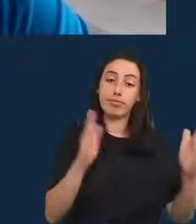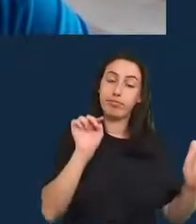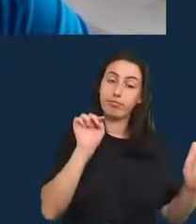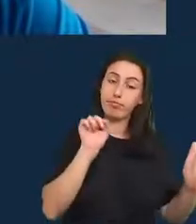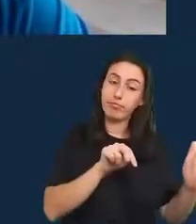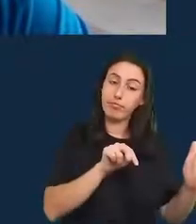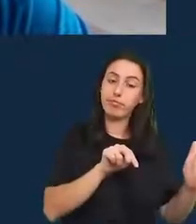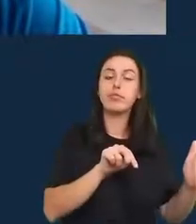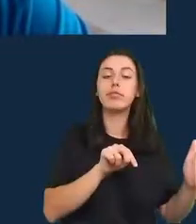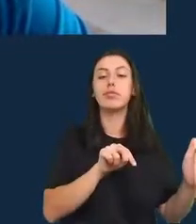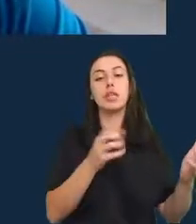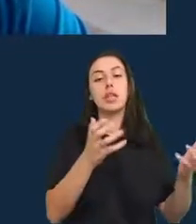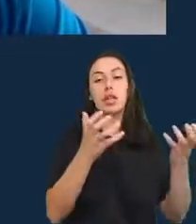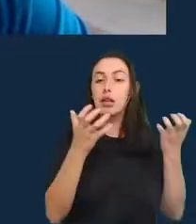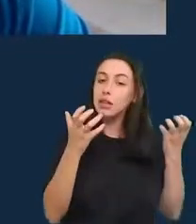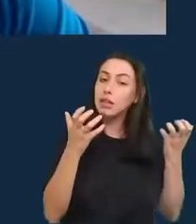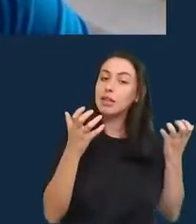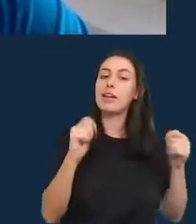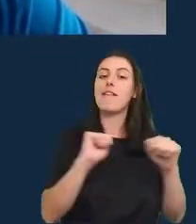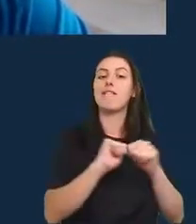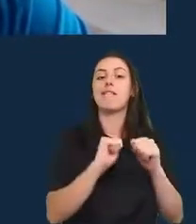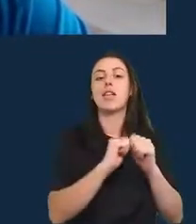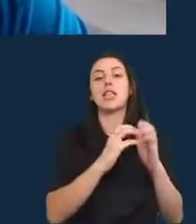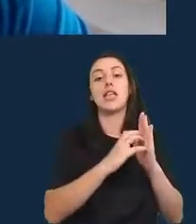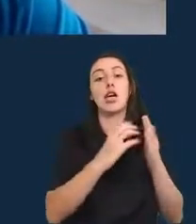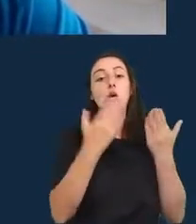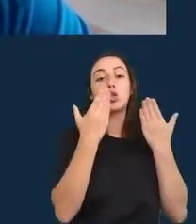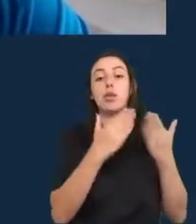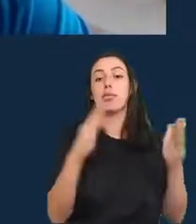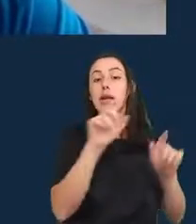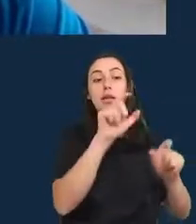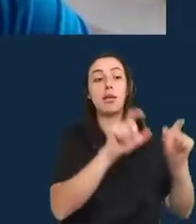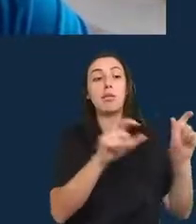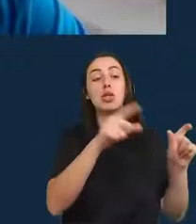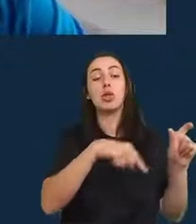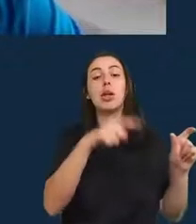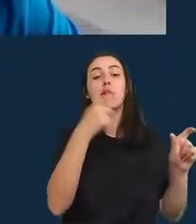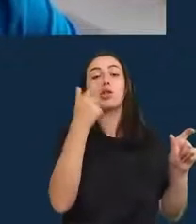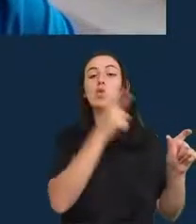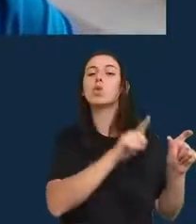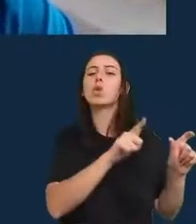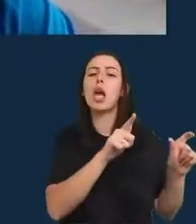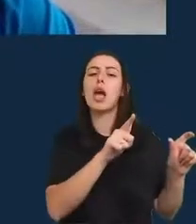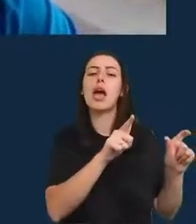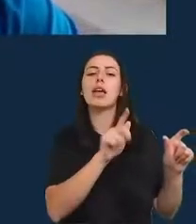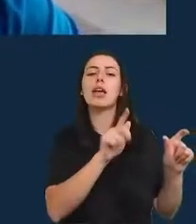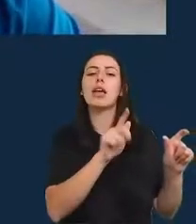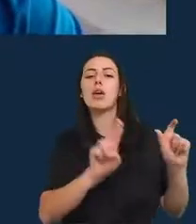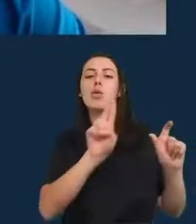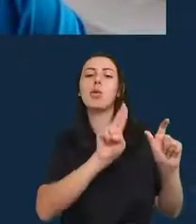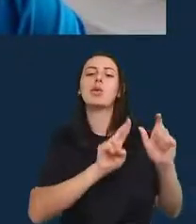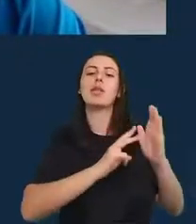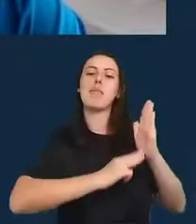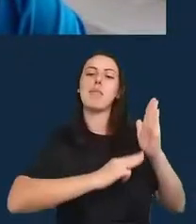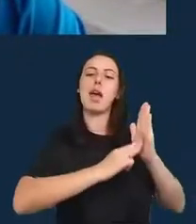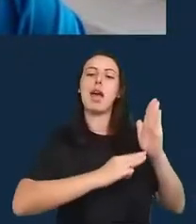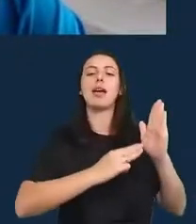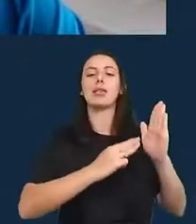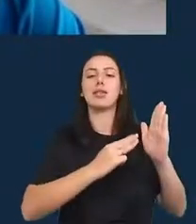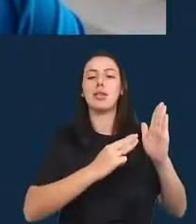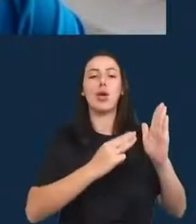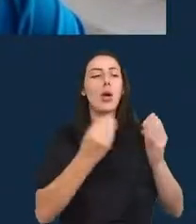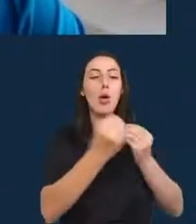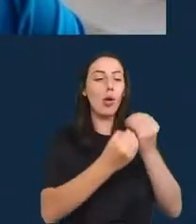eu queria fazer código aberto porque eu acho que as pessoas merecem conhecer os métodos por trás, é uma tarefa difícil, é complexa de ser feita,